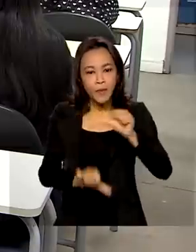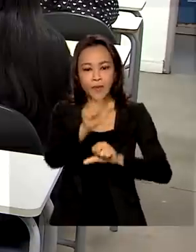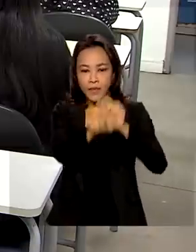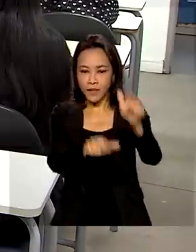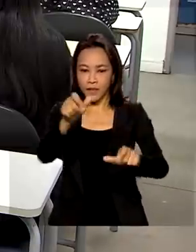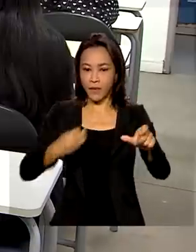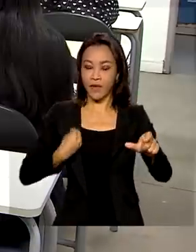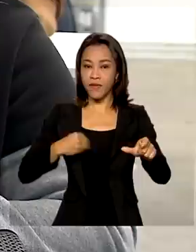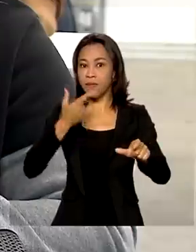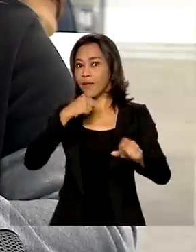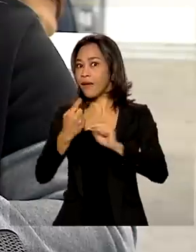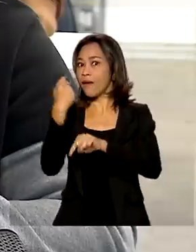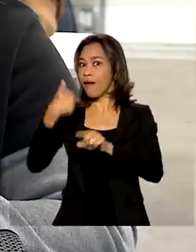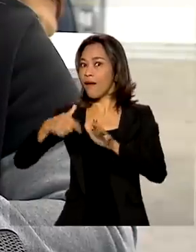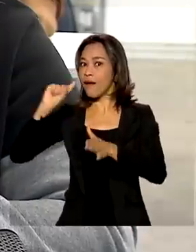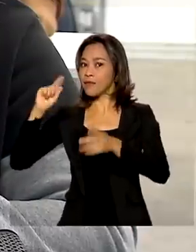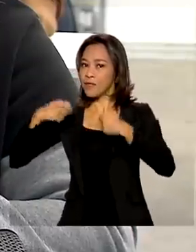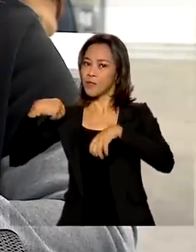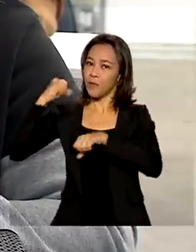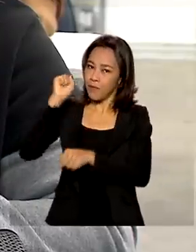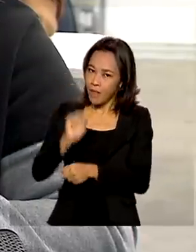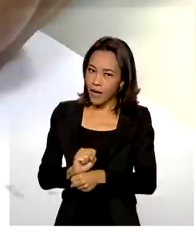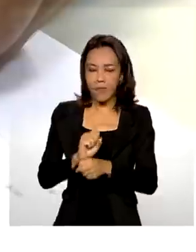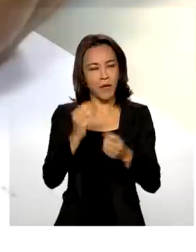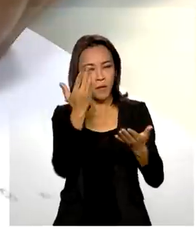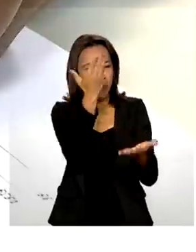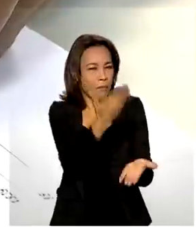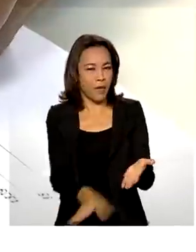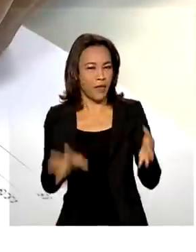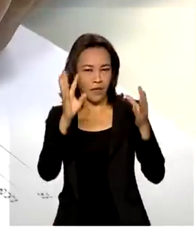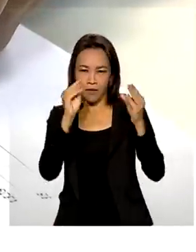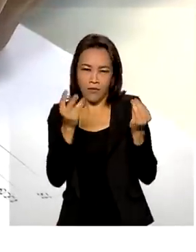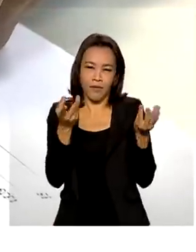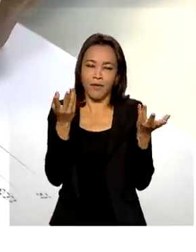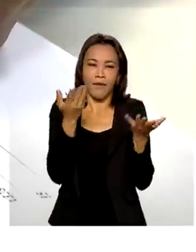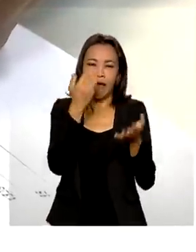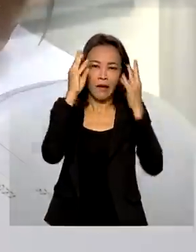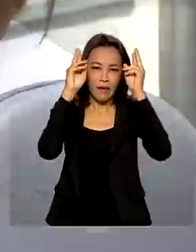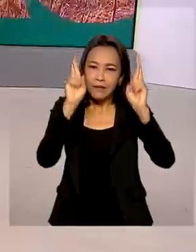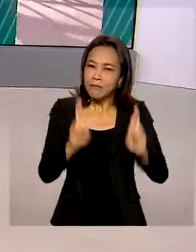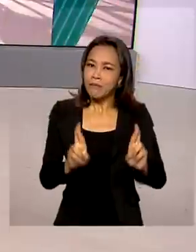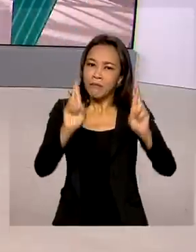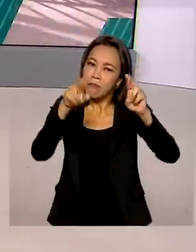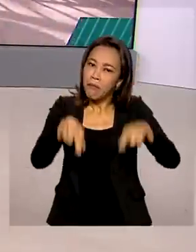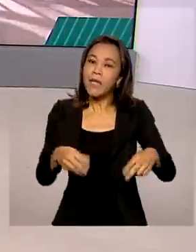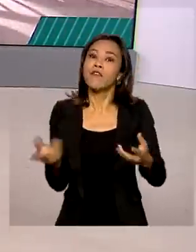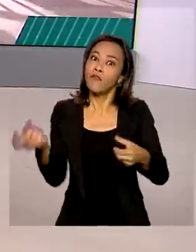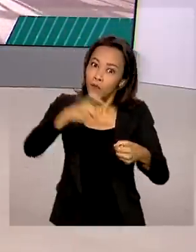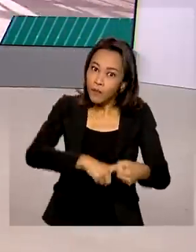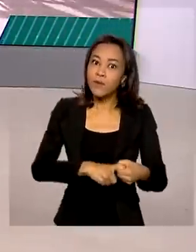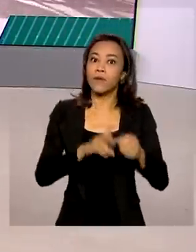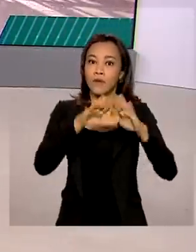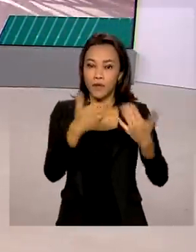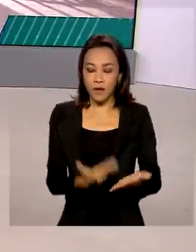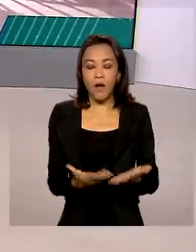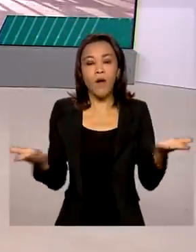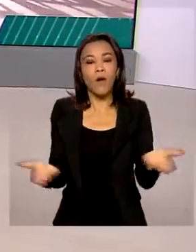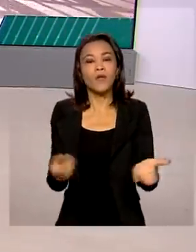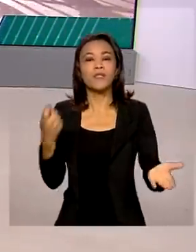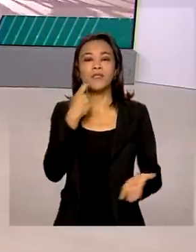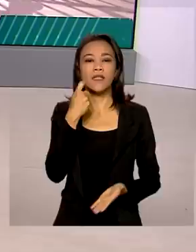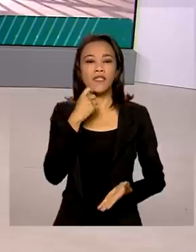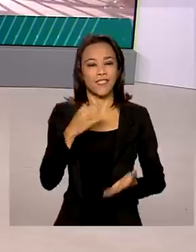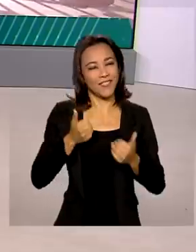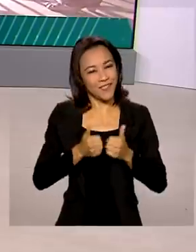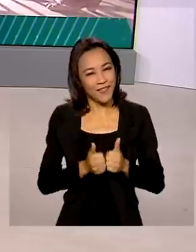precisou parar os estudos, mas não perdeu a esperança e voltou para a escola. O Brasil em Dia desta sexta